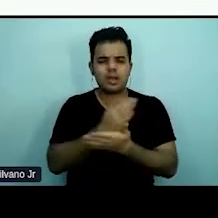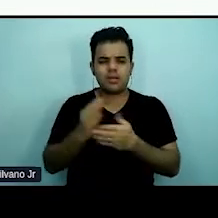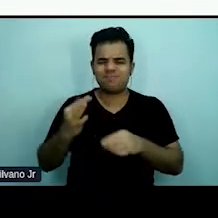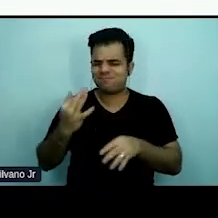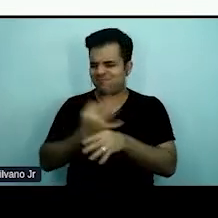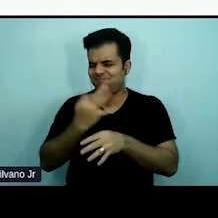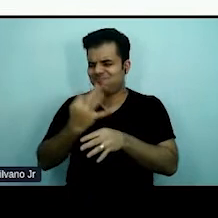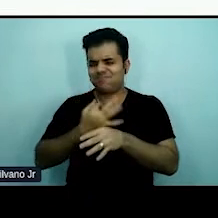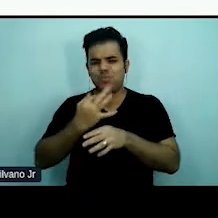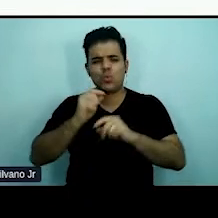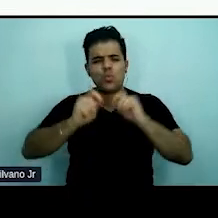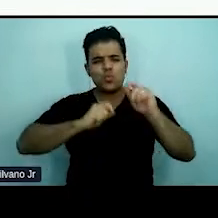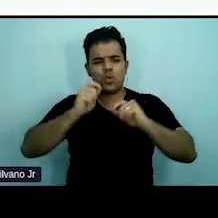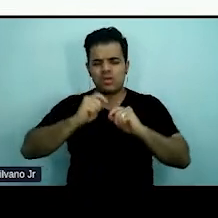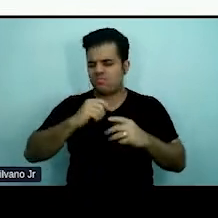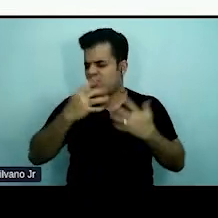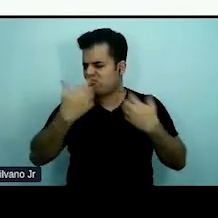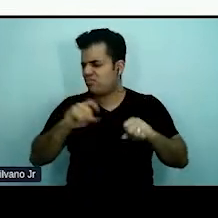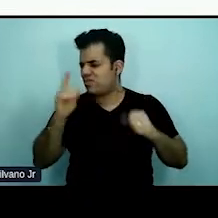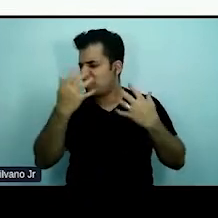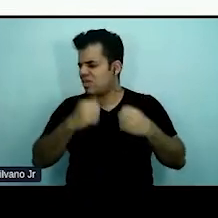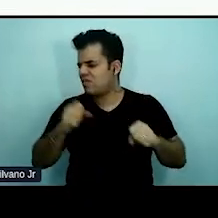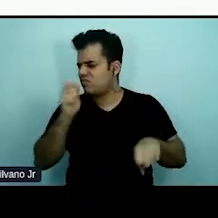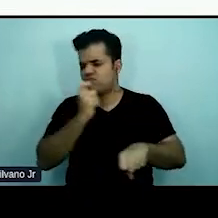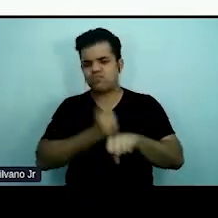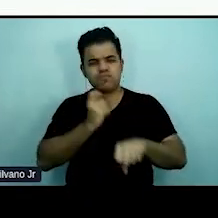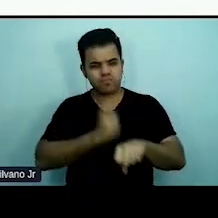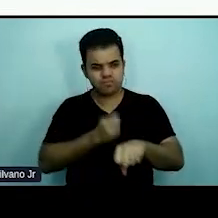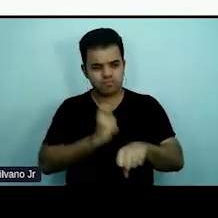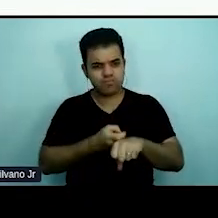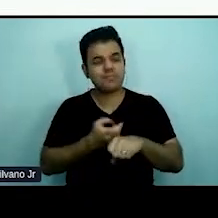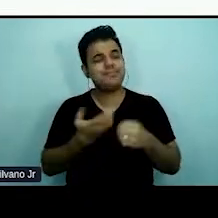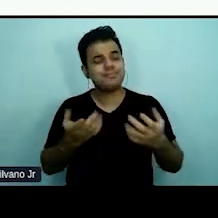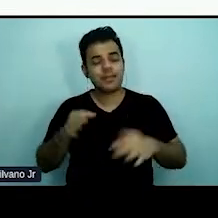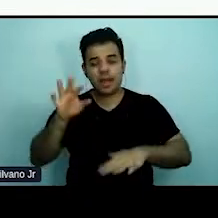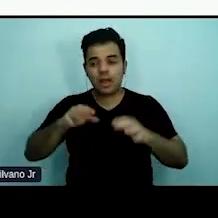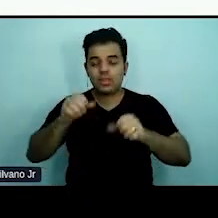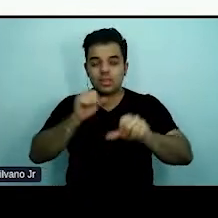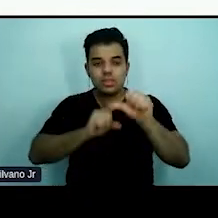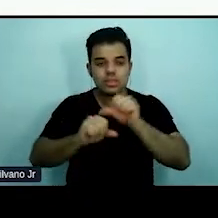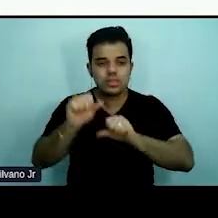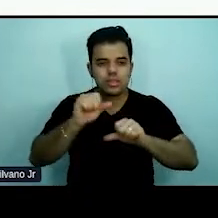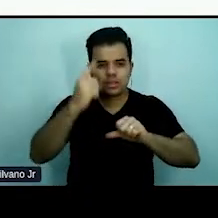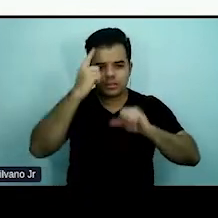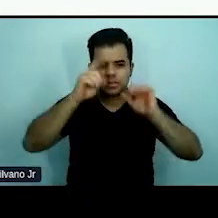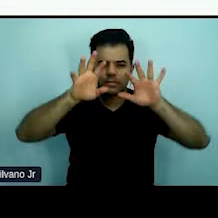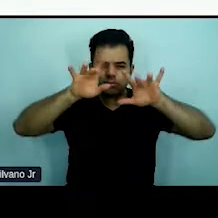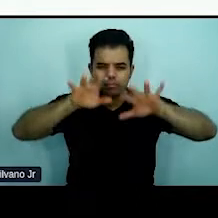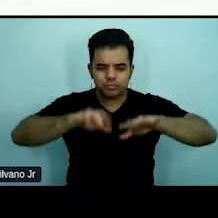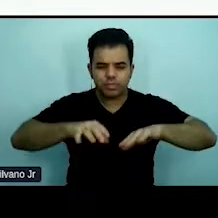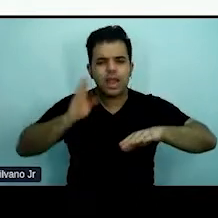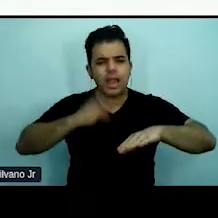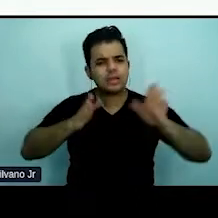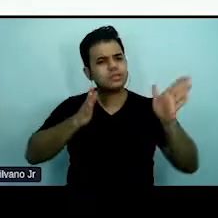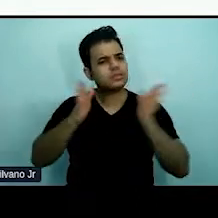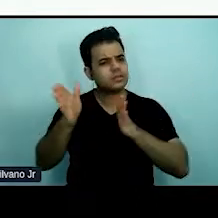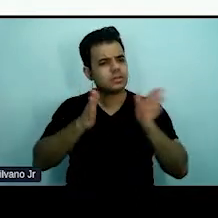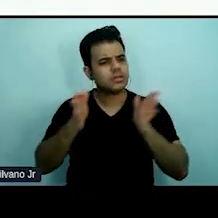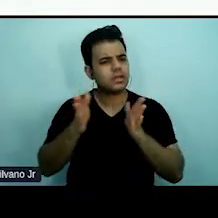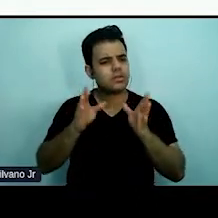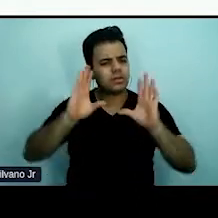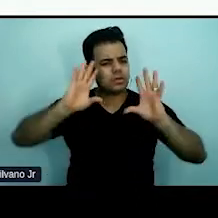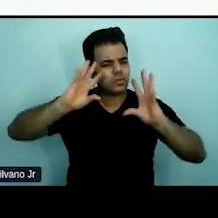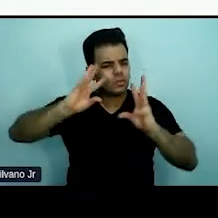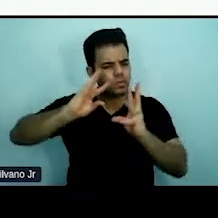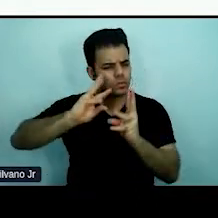como se o fato da gente tornar um texto, por exemplo, mais acessível, mais simples de